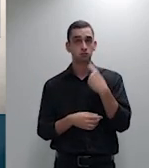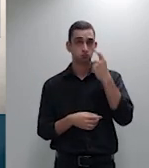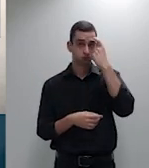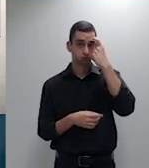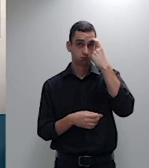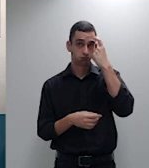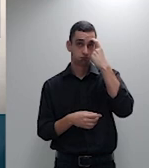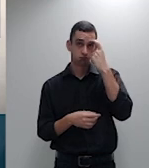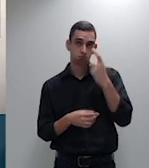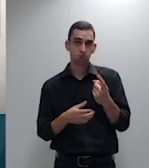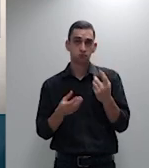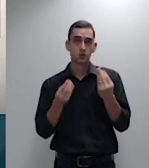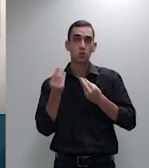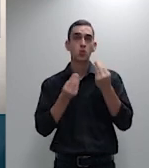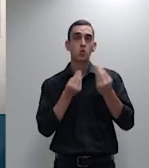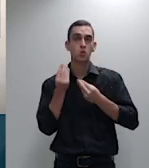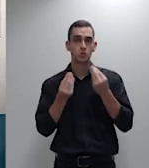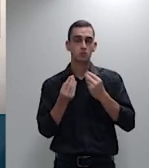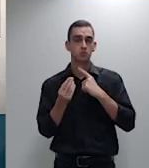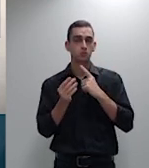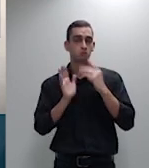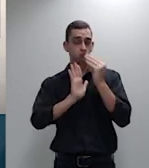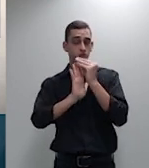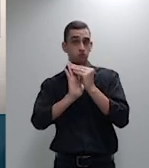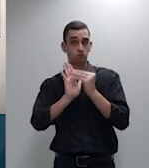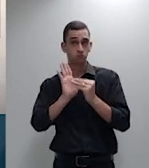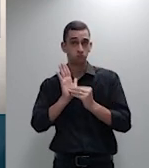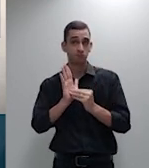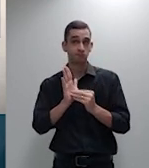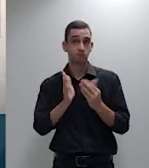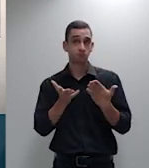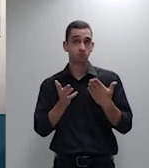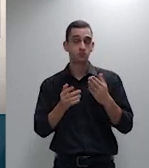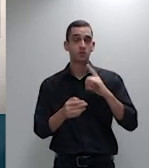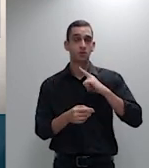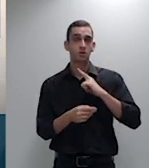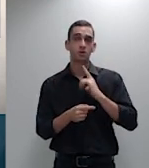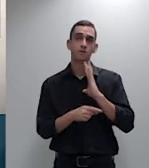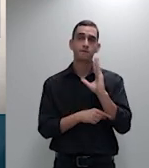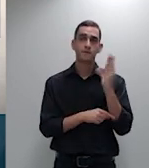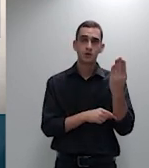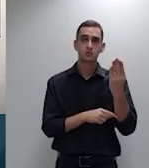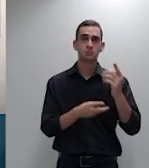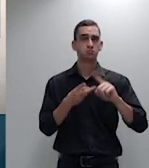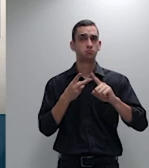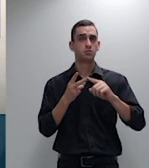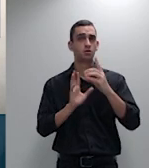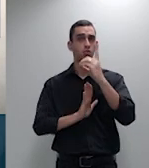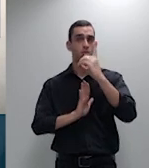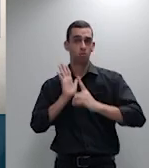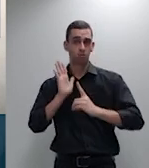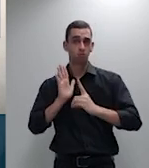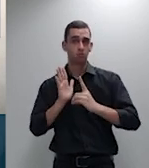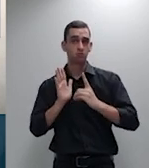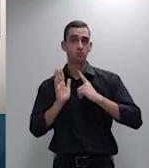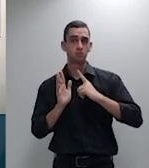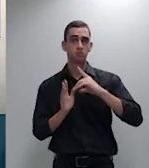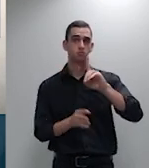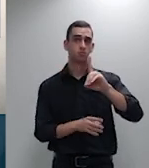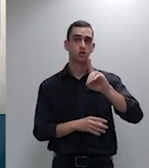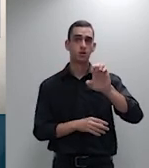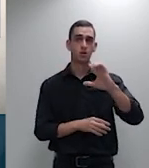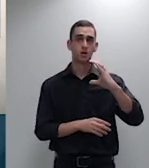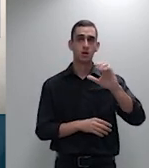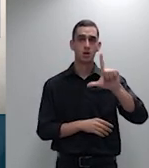que indício seria esse da falsidade além da própria declaração até porque a doutrina até mencionada no voto